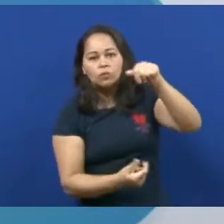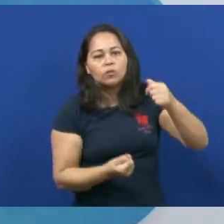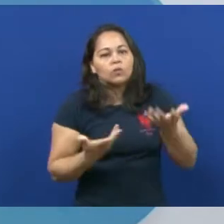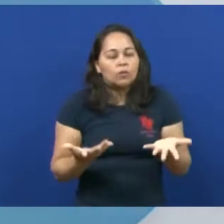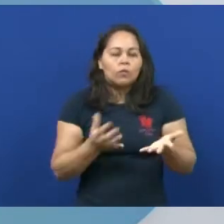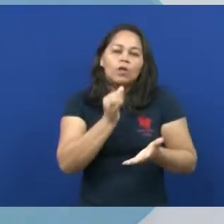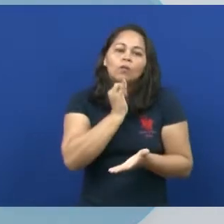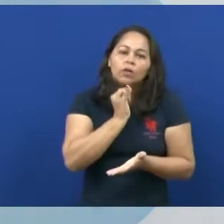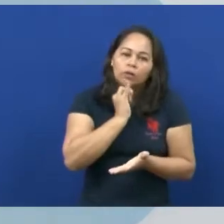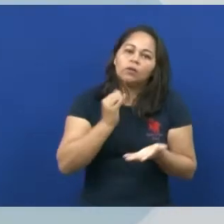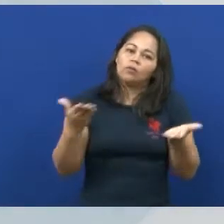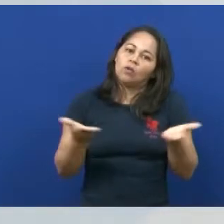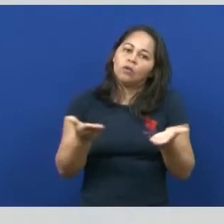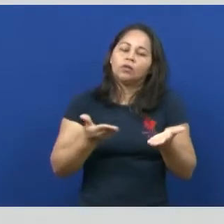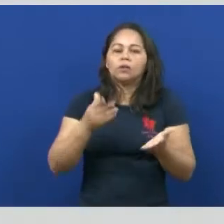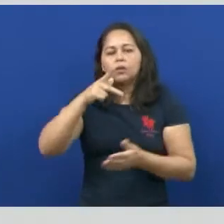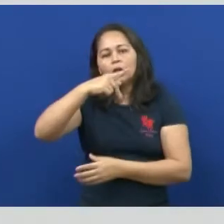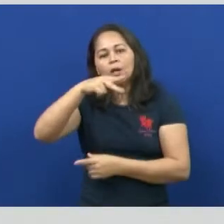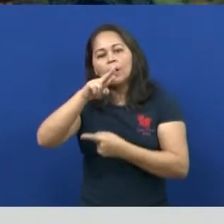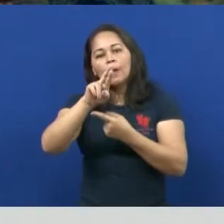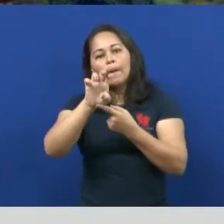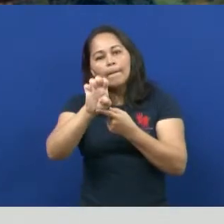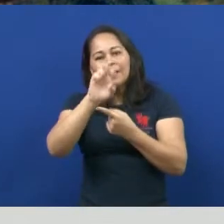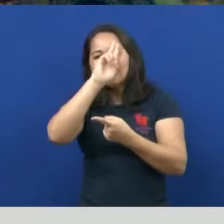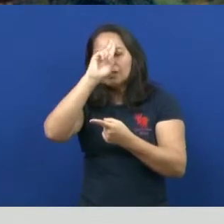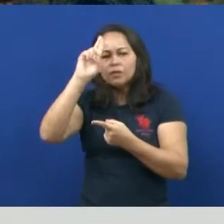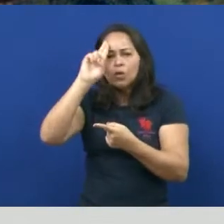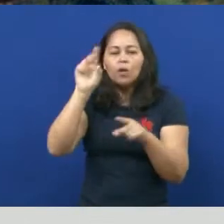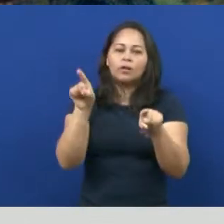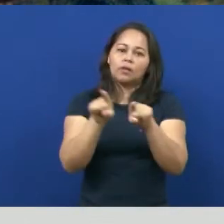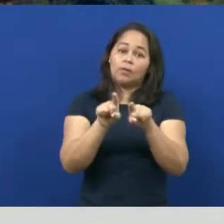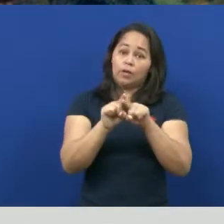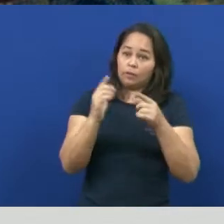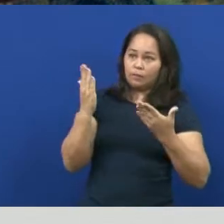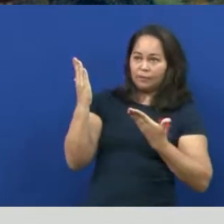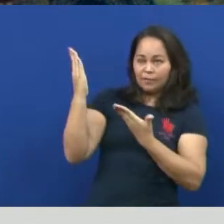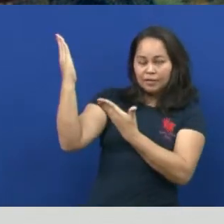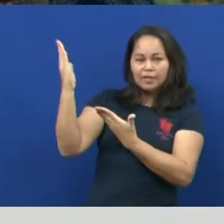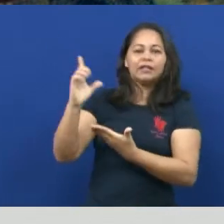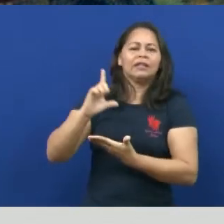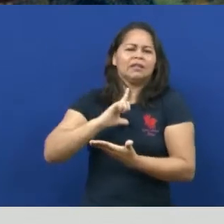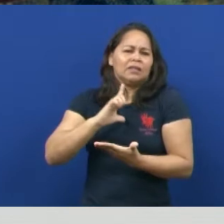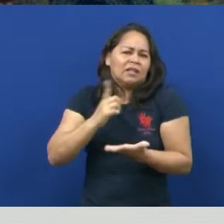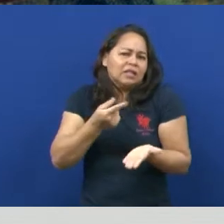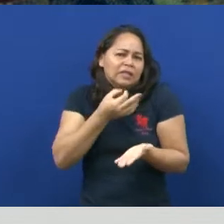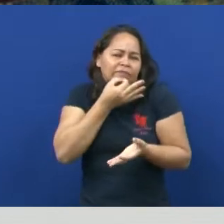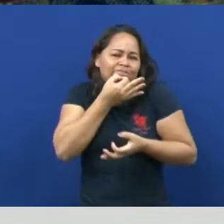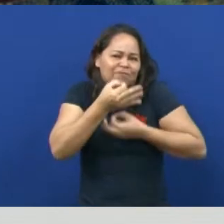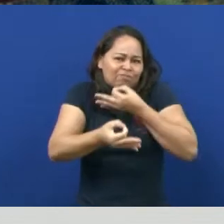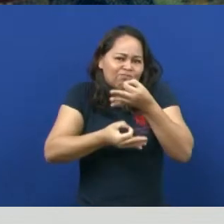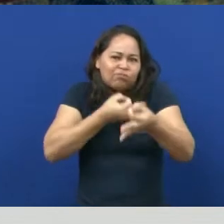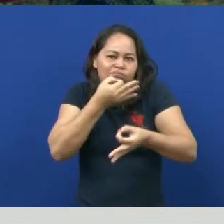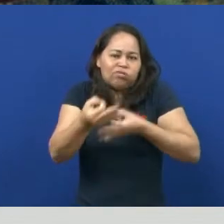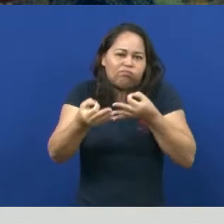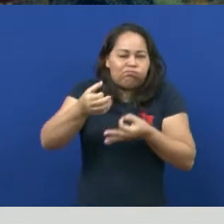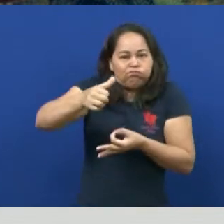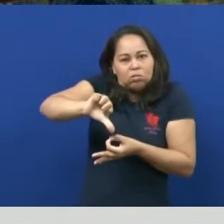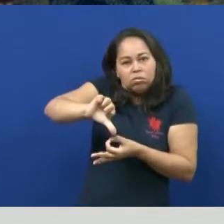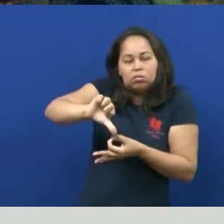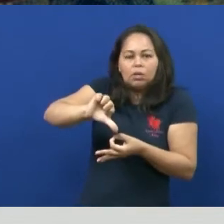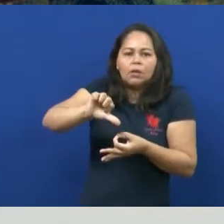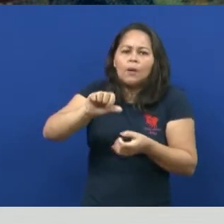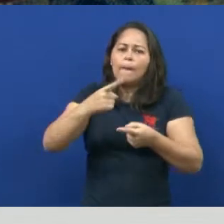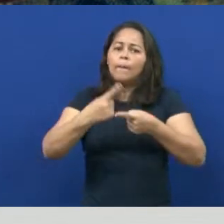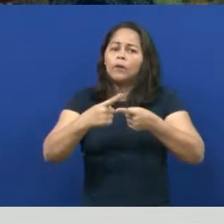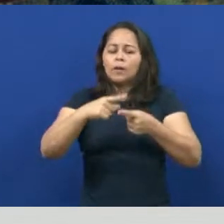vamos discutir sobre essa pré-história, que também recebe algumas críticas, que esse nome pré-se entende